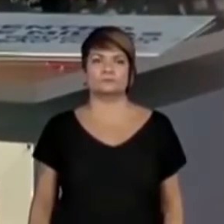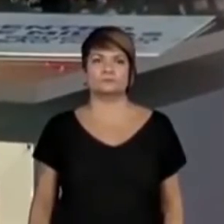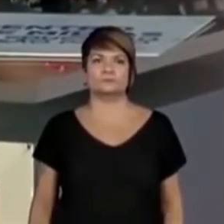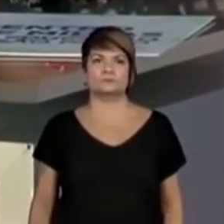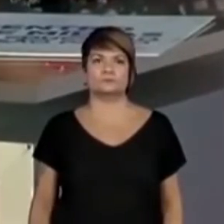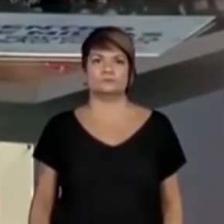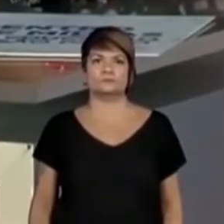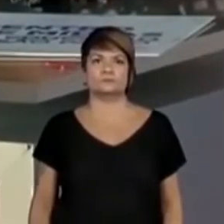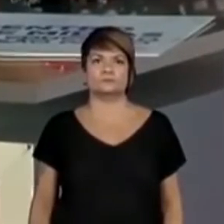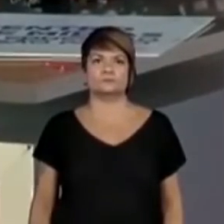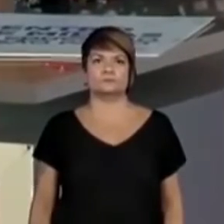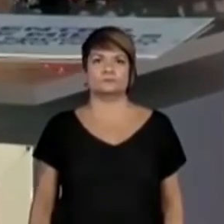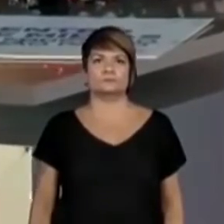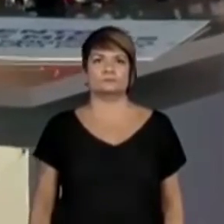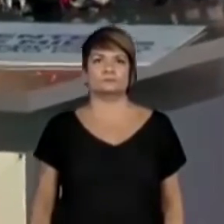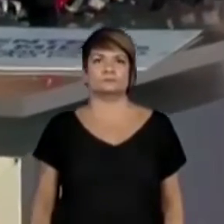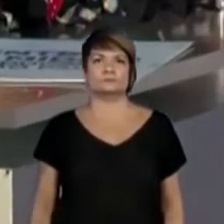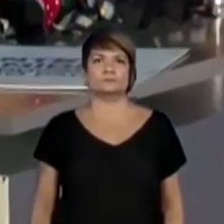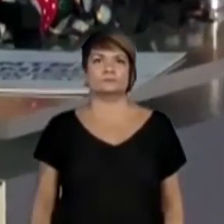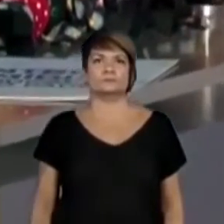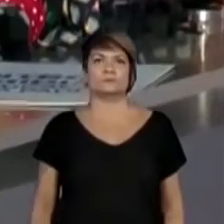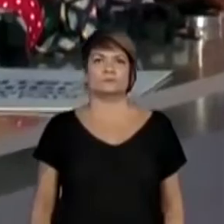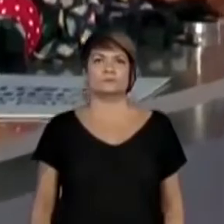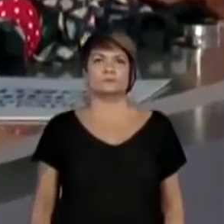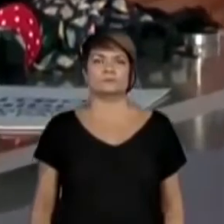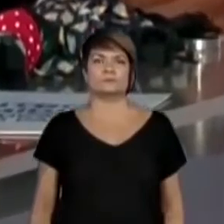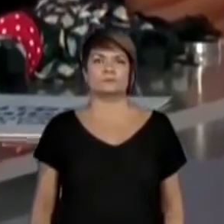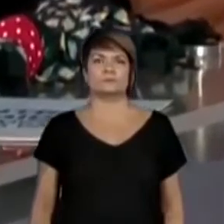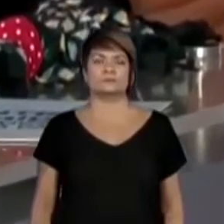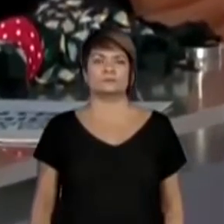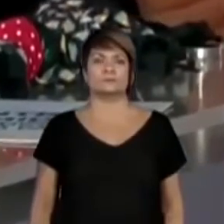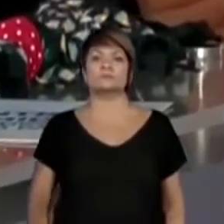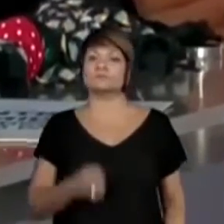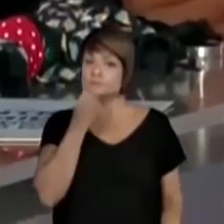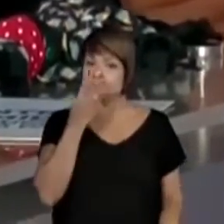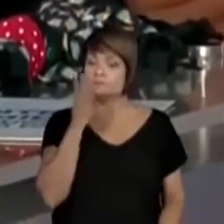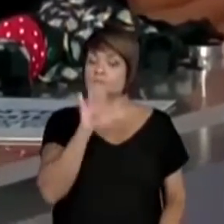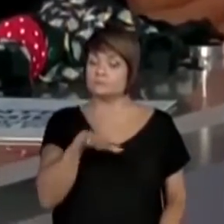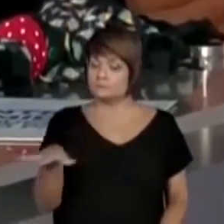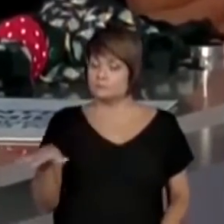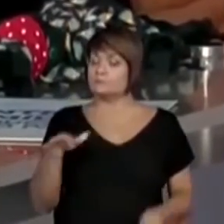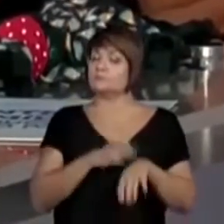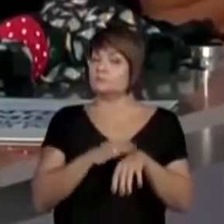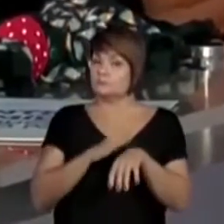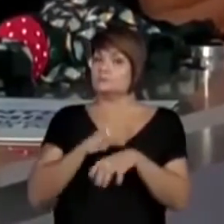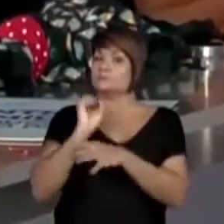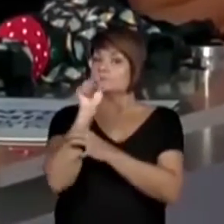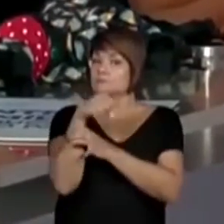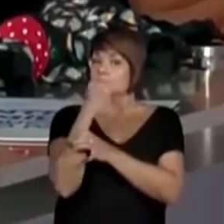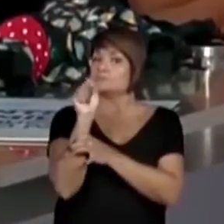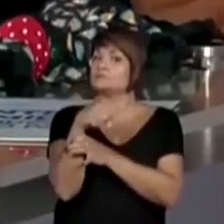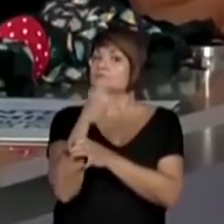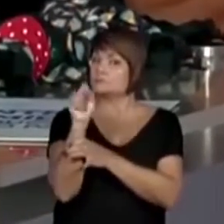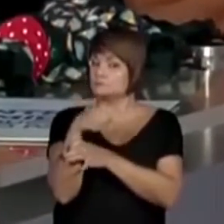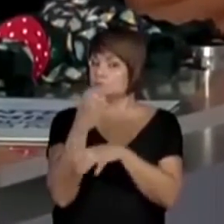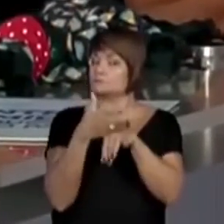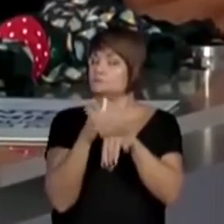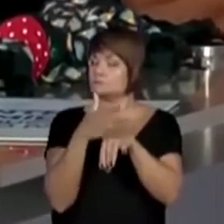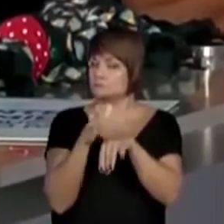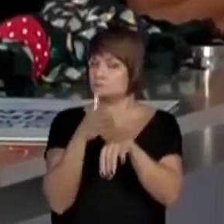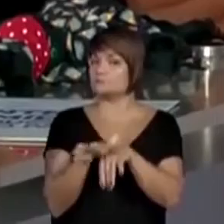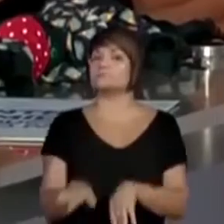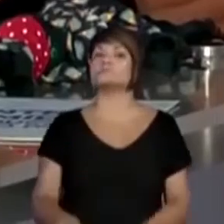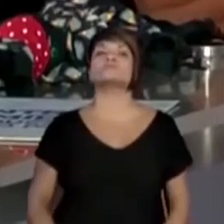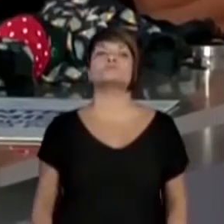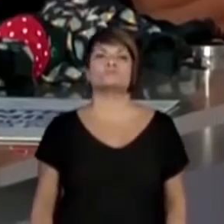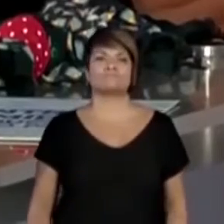E isso daqui é muito bom também para a criança treinar a coordenação motora dela. Ah, sim. Treina várias